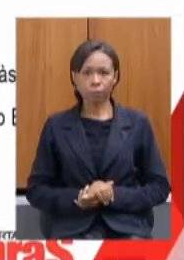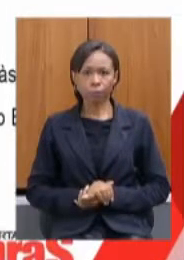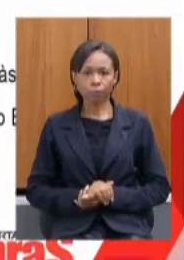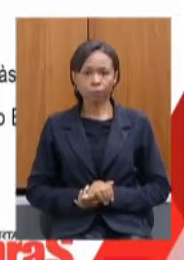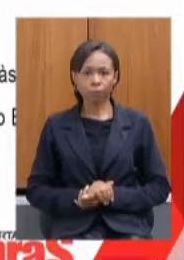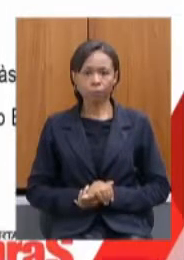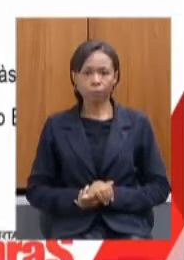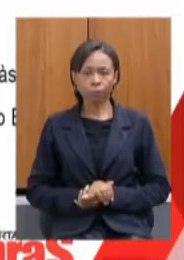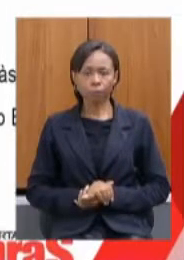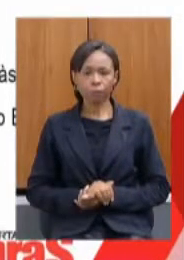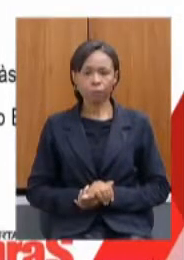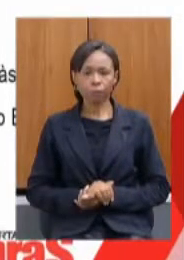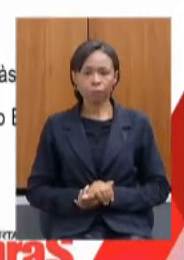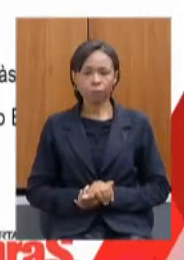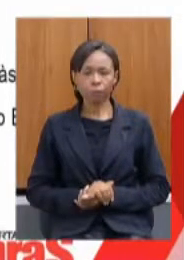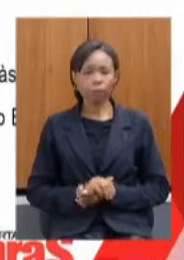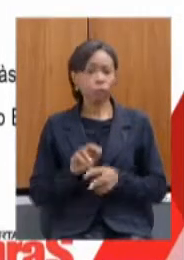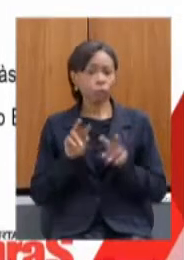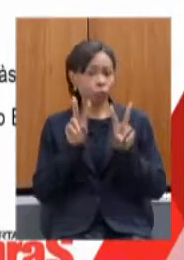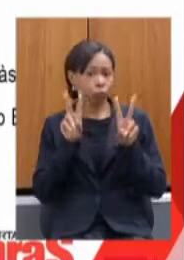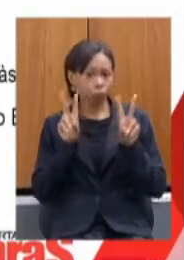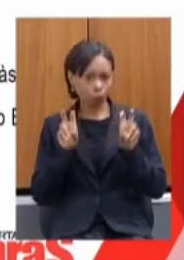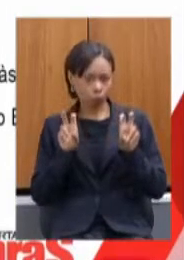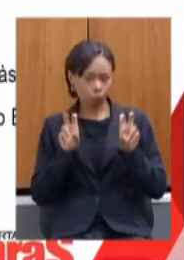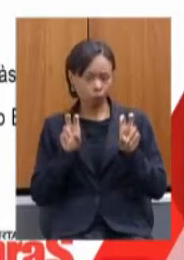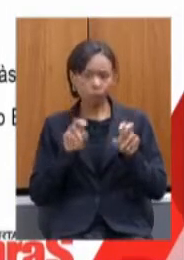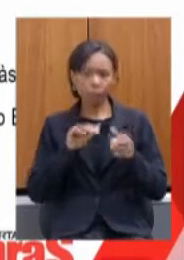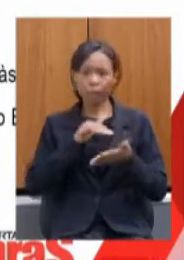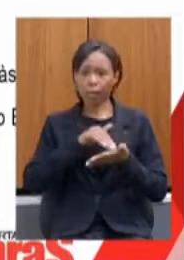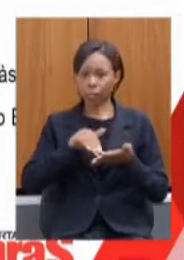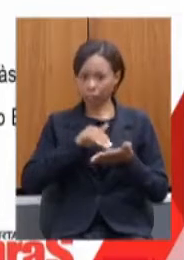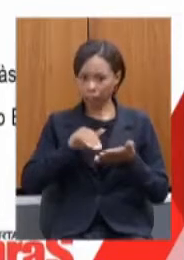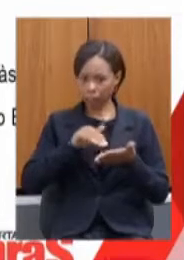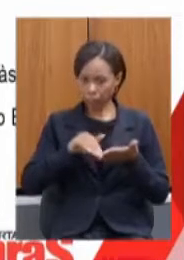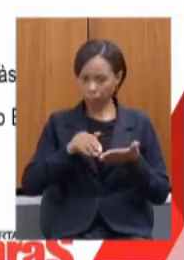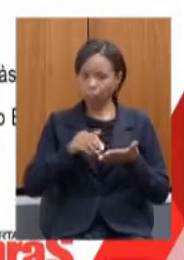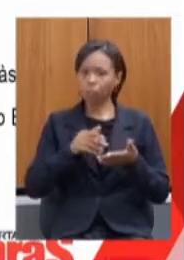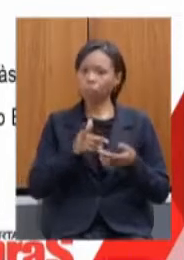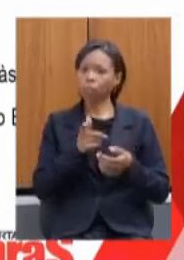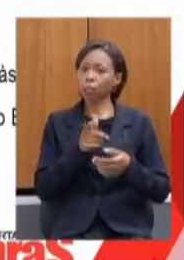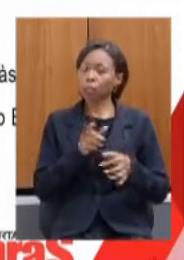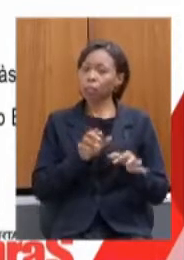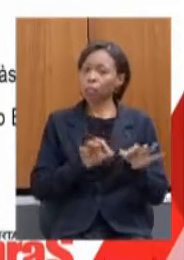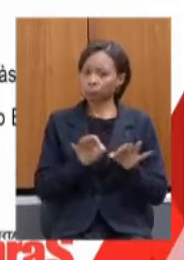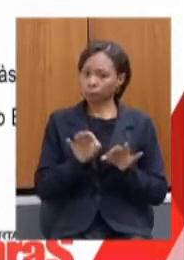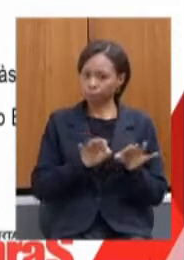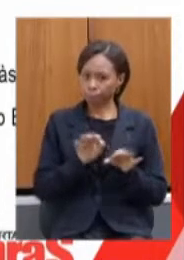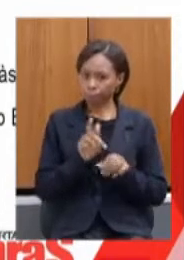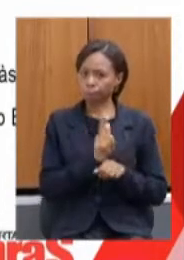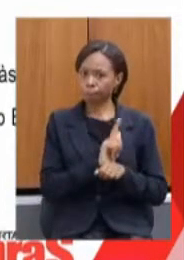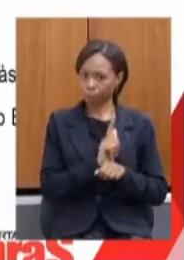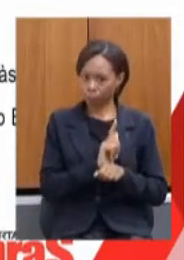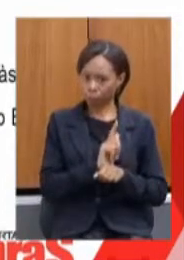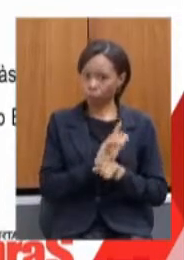Bom, com relação à atuação da CEPLAG, nós tivemos aí a atuação em várias áreas.